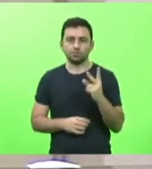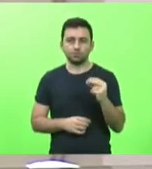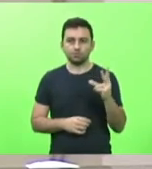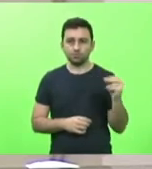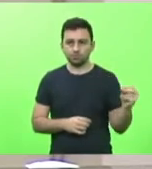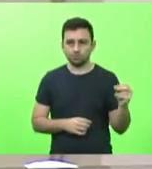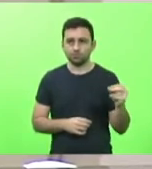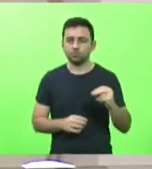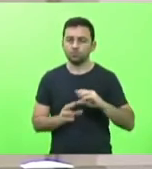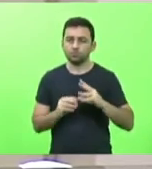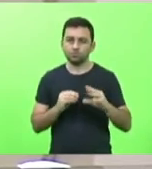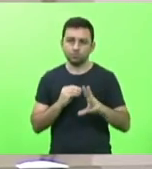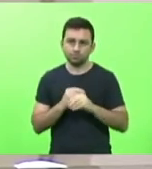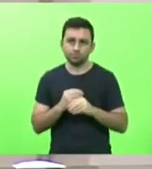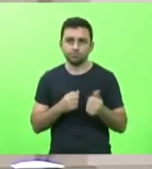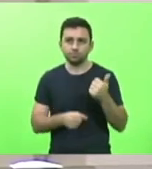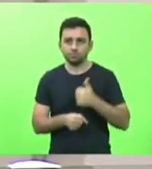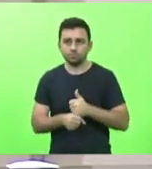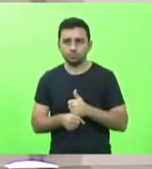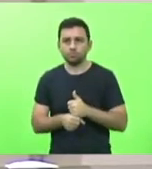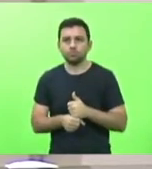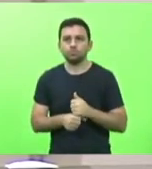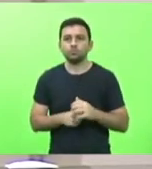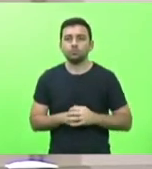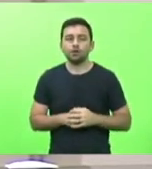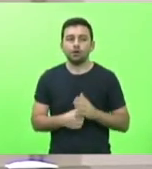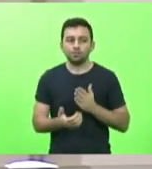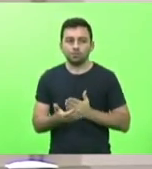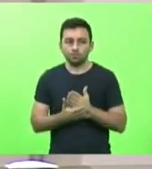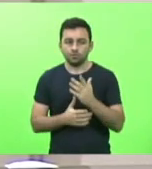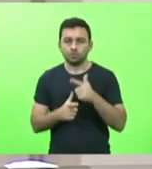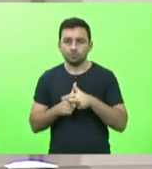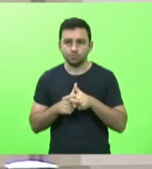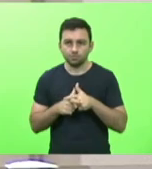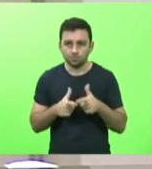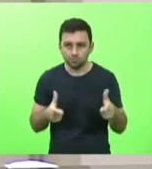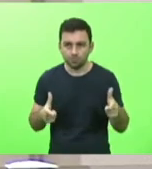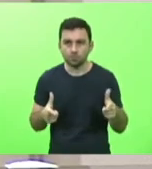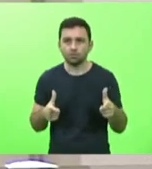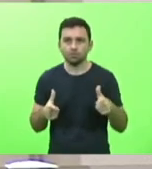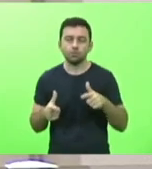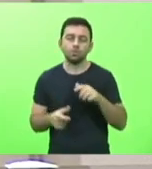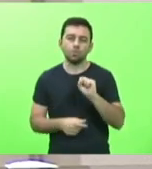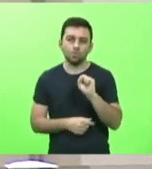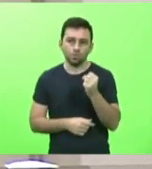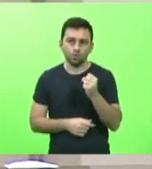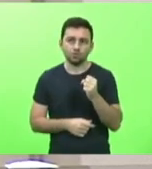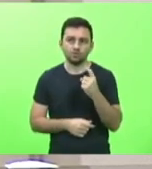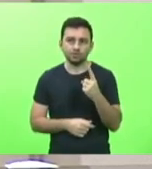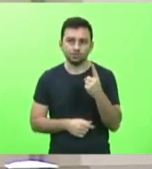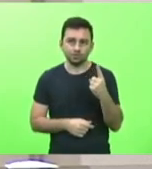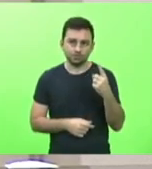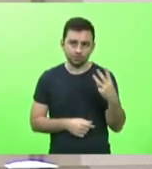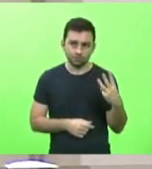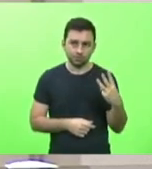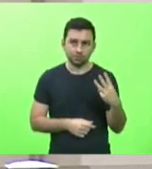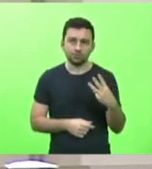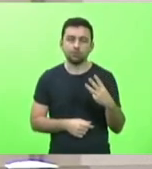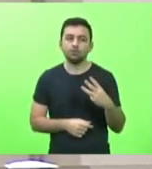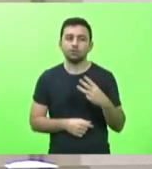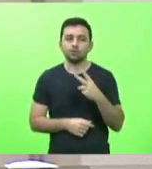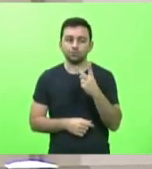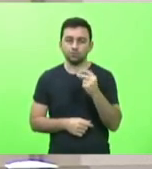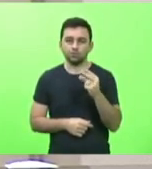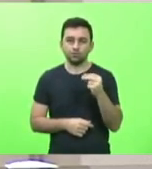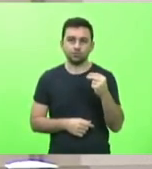substitutivas globais. E sendo aprovados igualmente os de números 8 e 113, barra 2021. Ambos